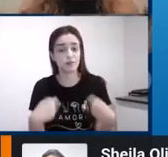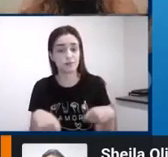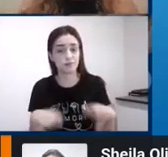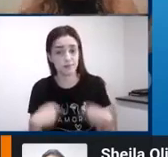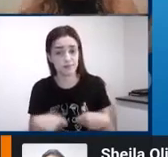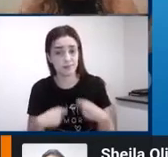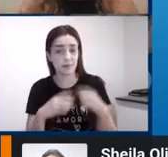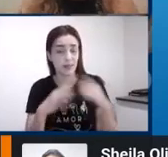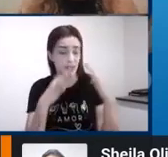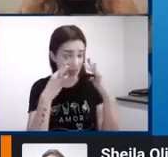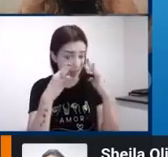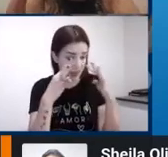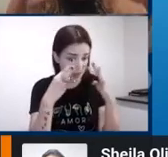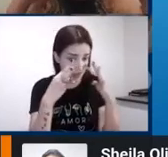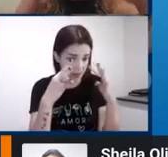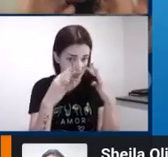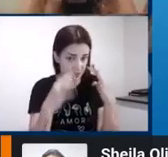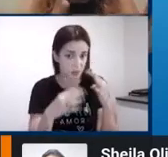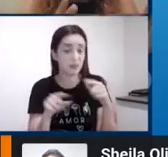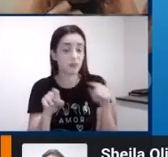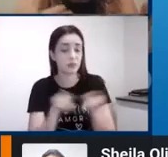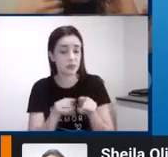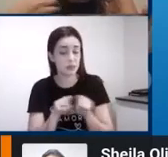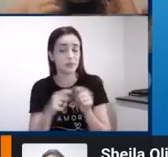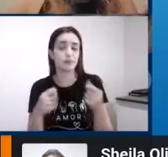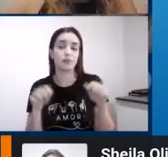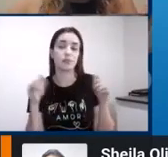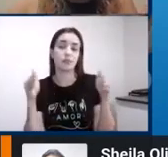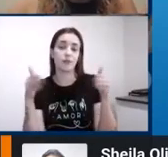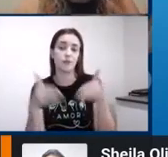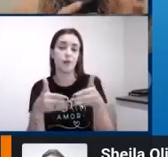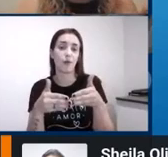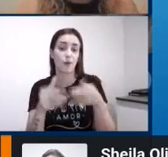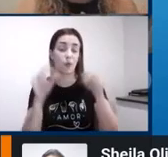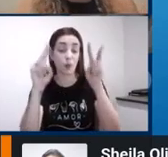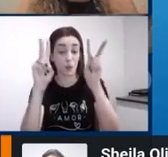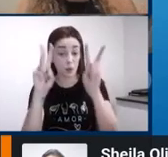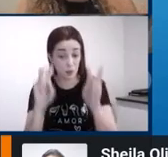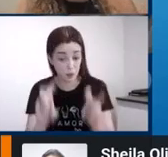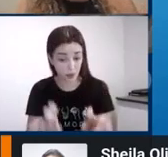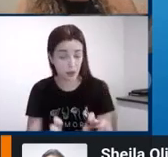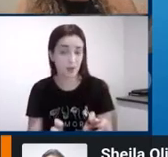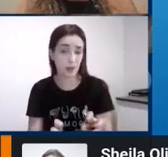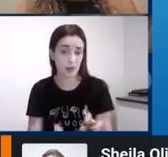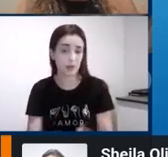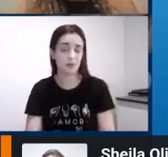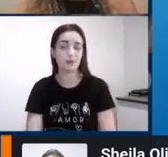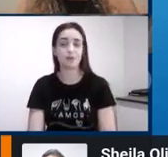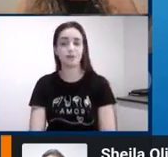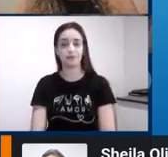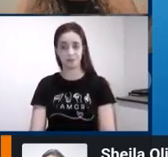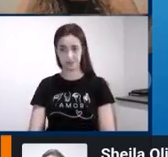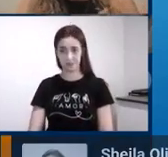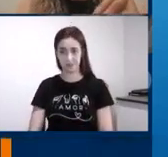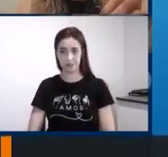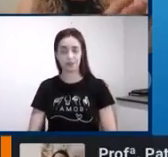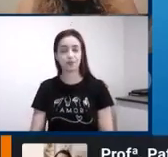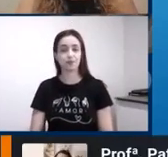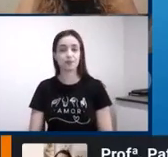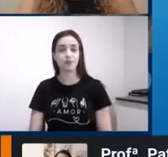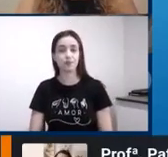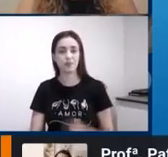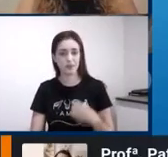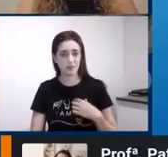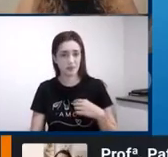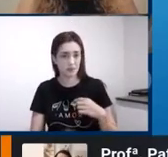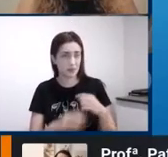essa atenção voluntária e ter o foco naquilo que eu escolhi ter. Vou ter atenção no